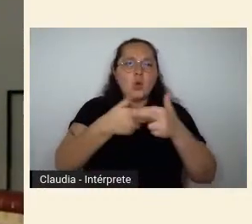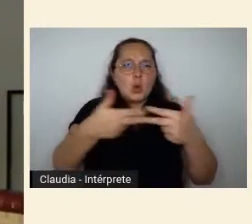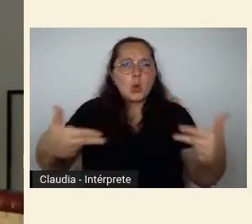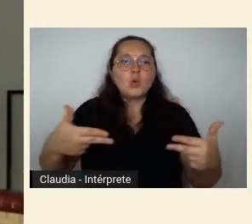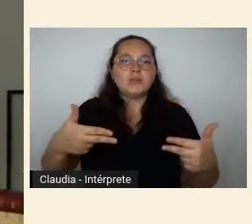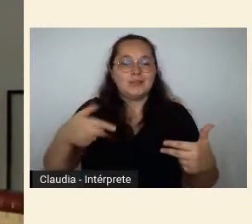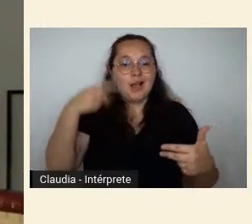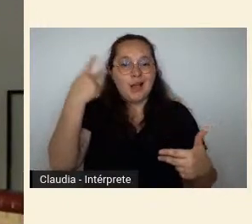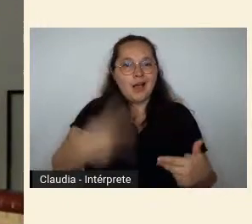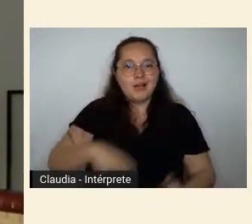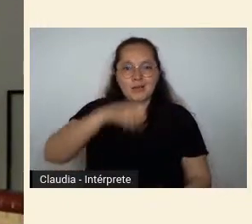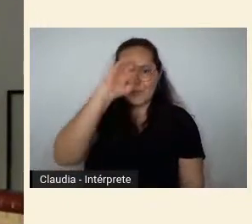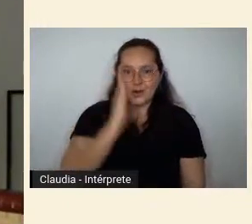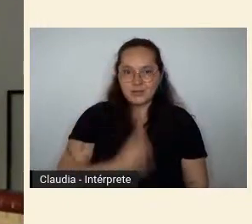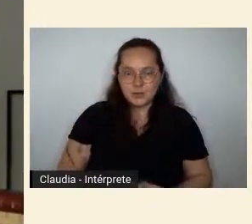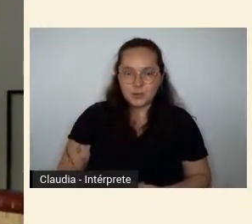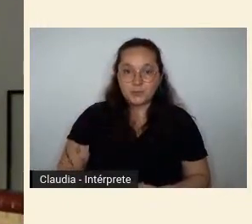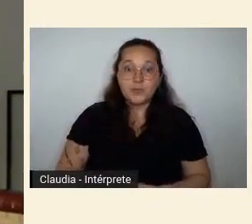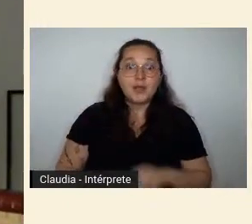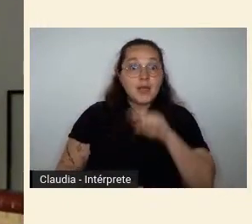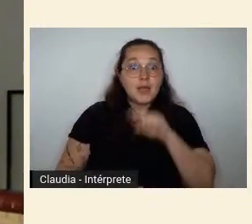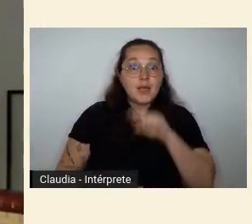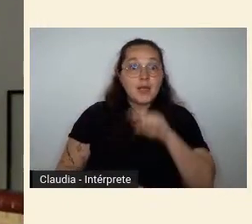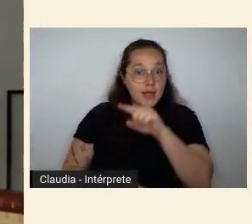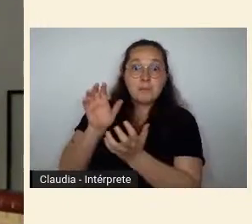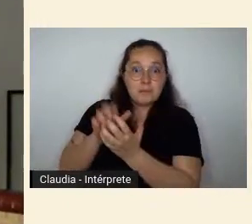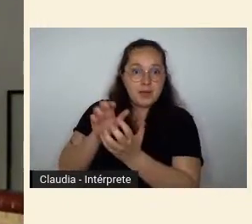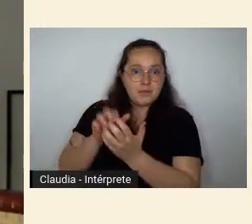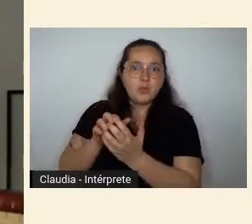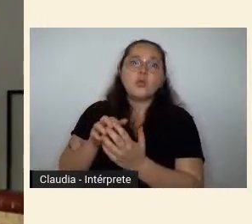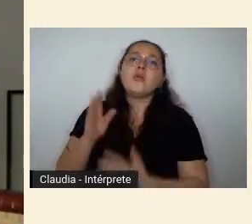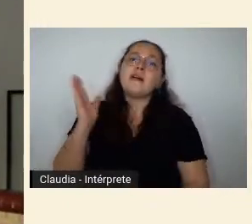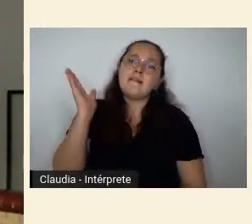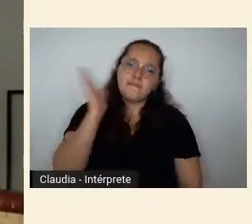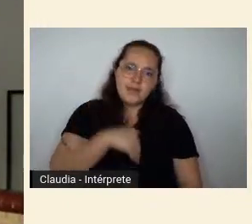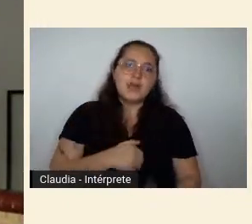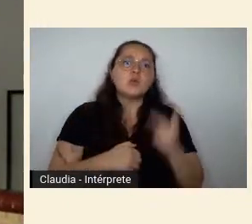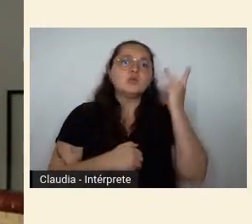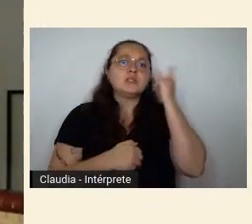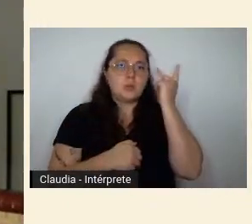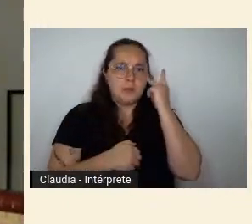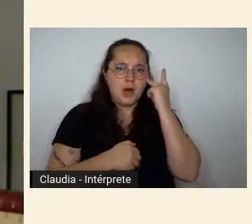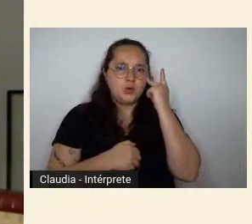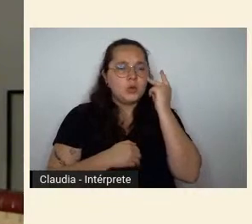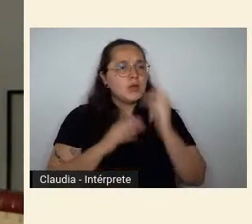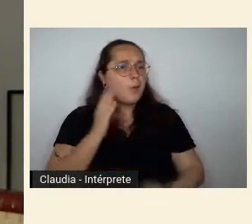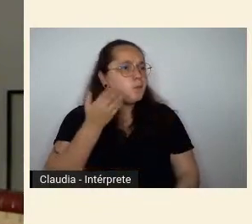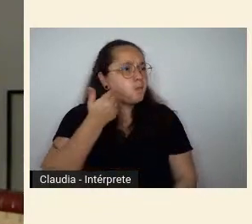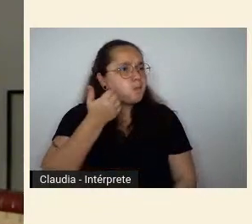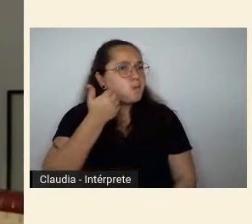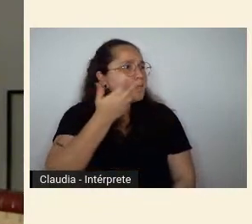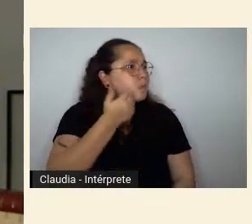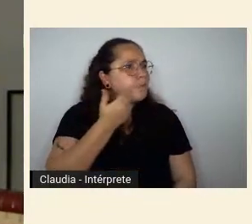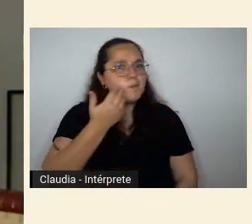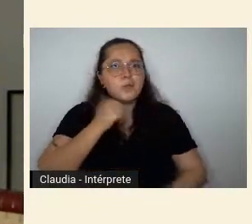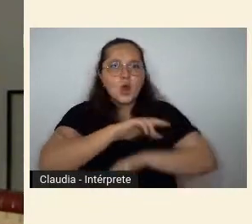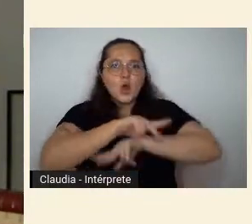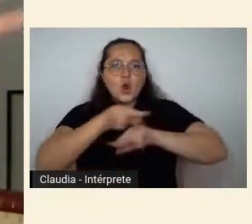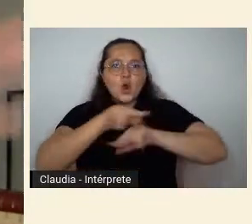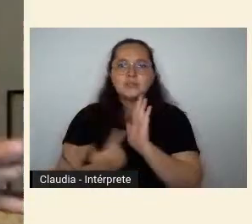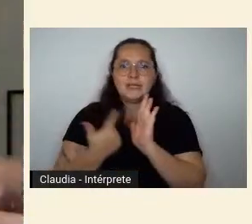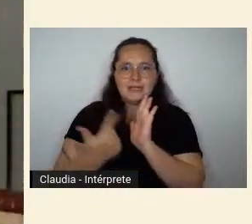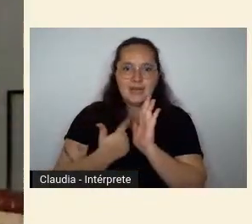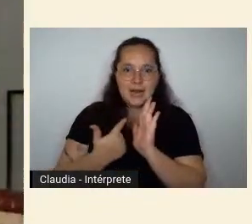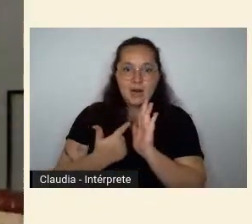autor pernambucano tinha visitado São Paulo e recolhido uma série de experiências literárias e revistas que confirmavam aquilo que ele já via ocorrendo